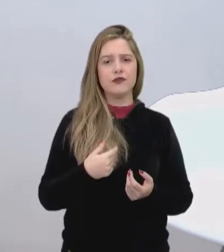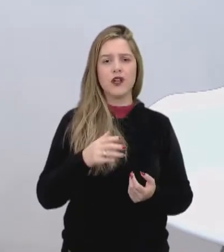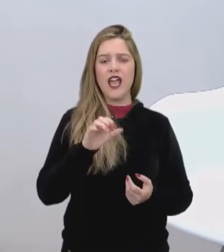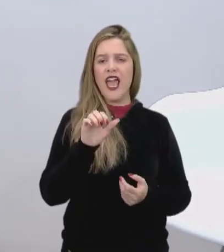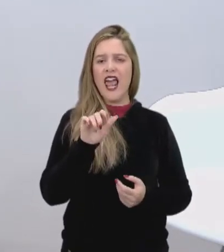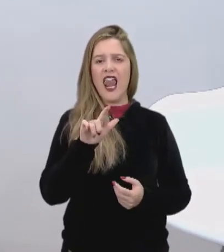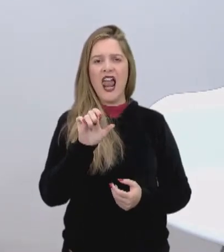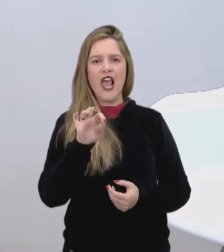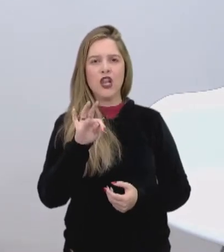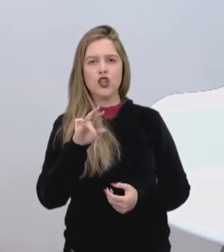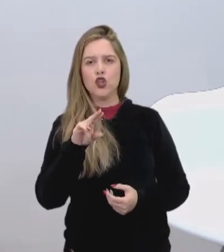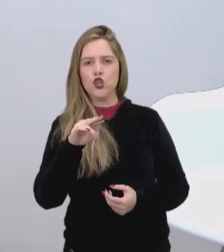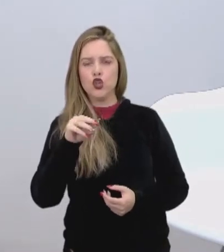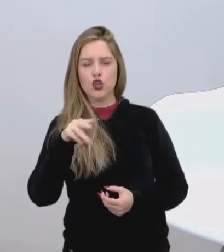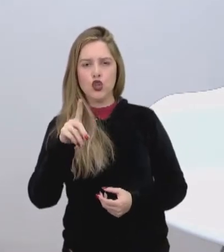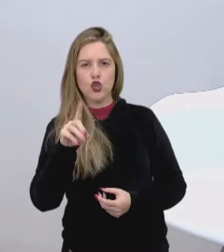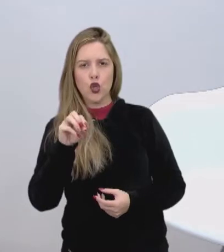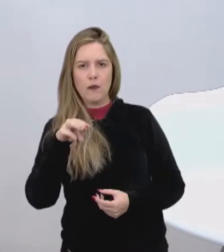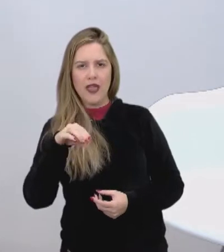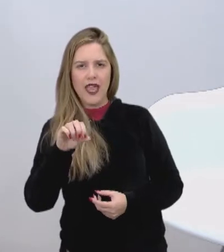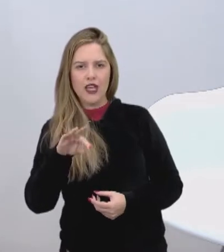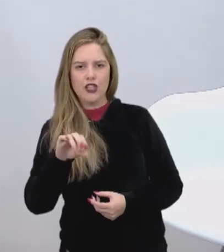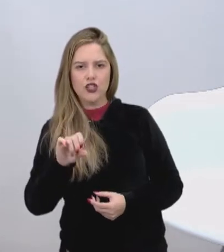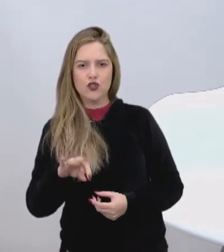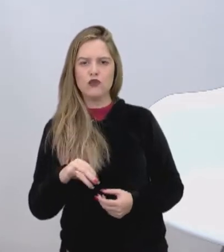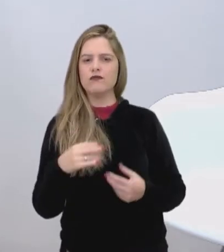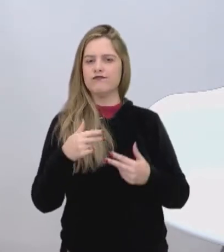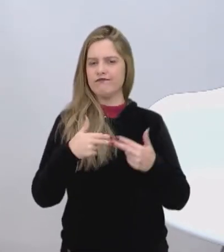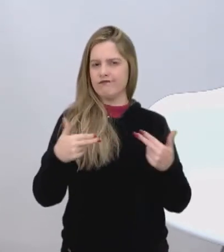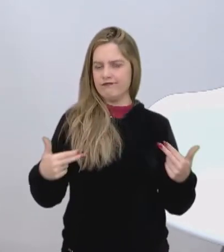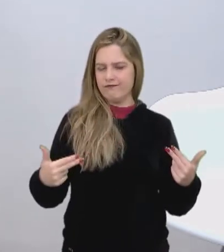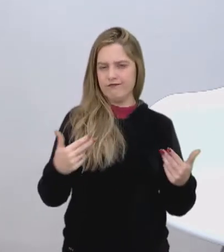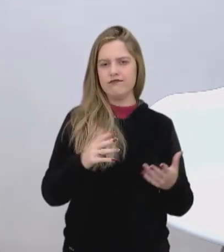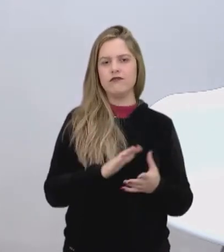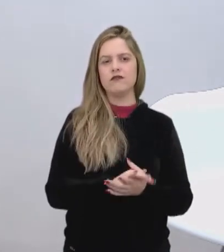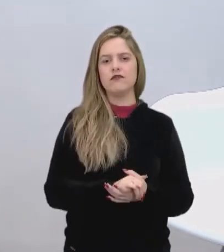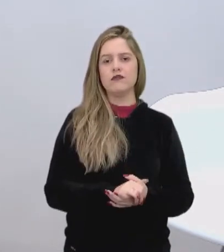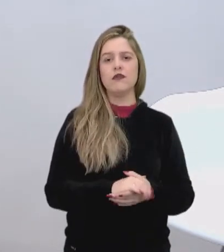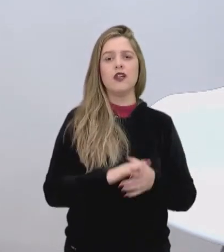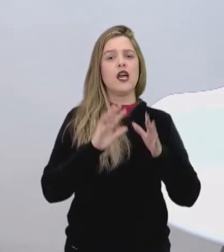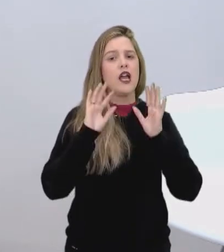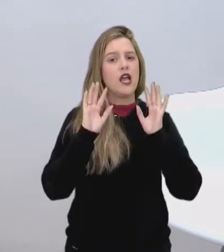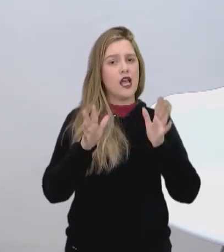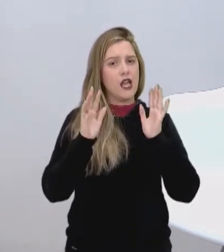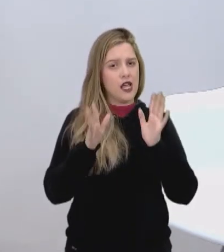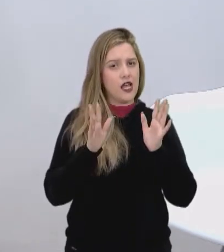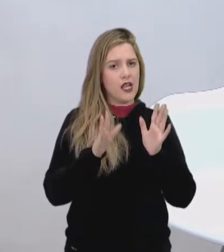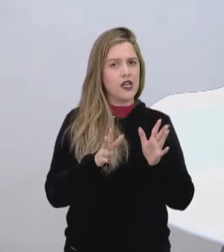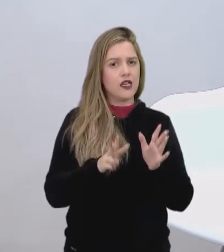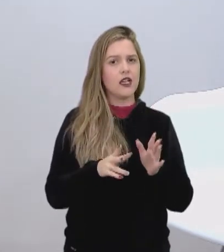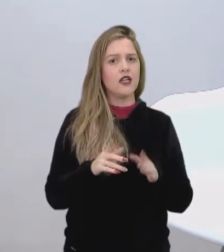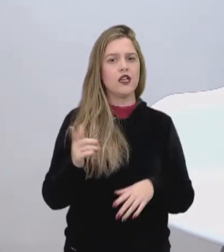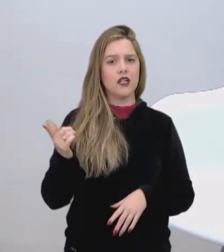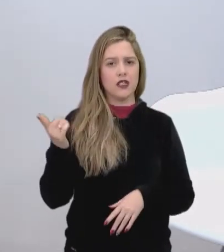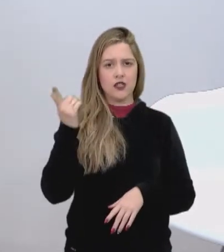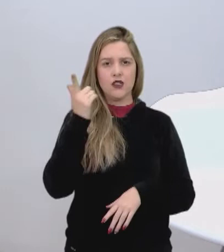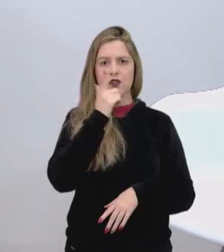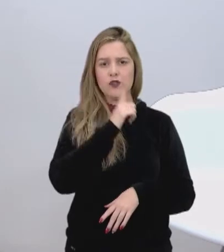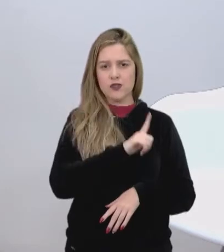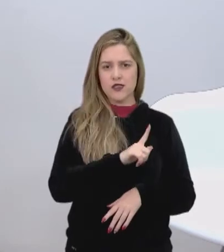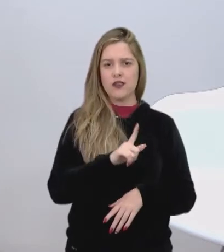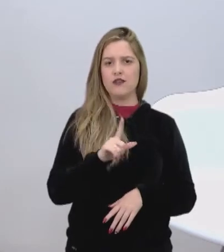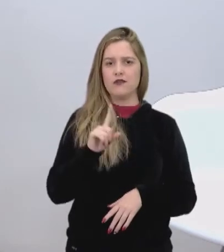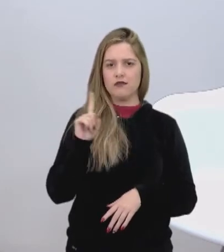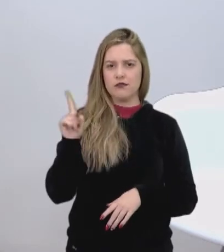Eletrodomésticos que não precisam de pessoas para operá-los. Nossa. E já armazéns. Inclusive um aqui do lado já.